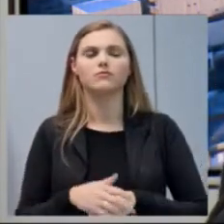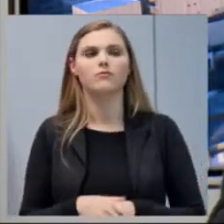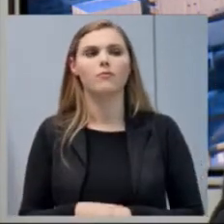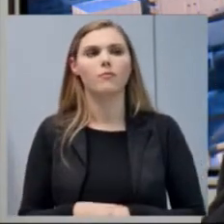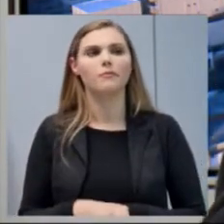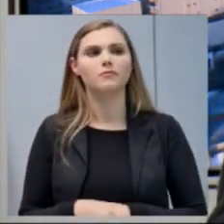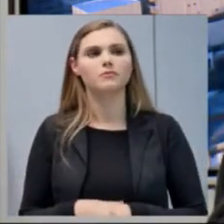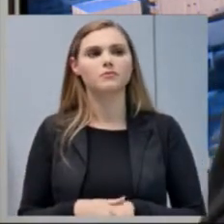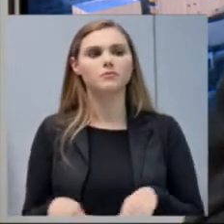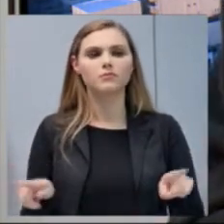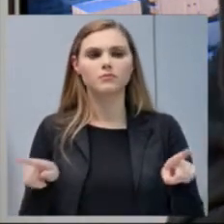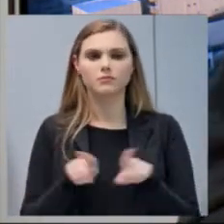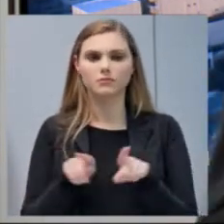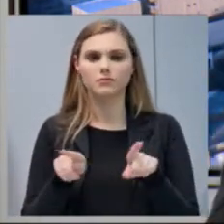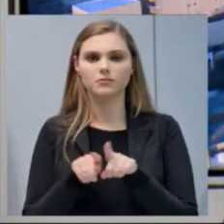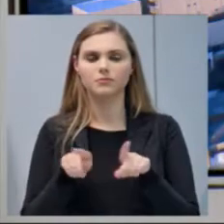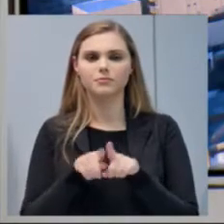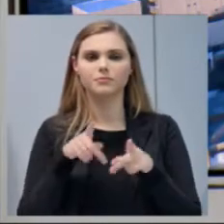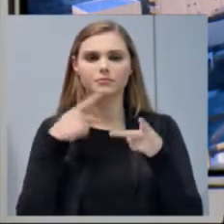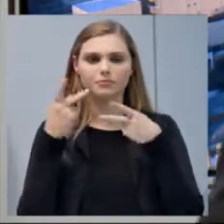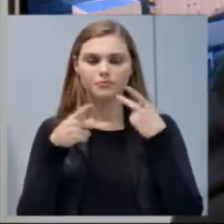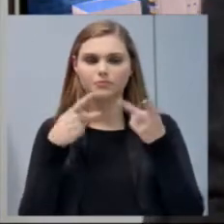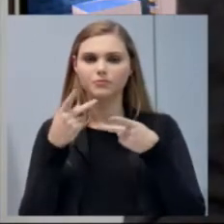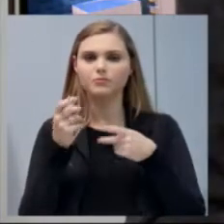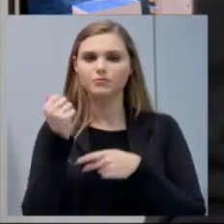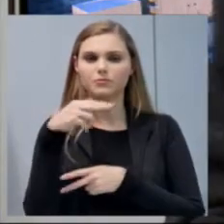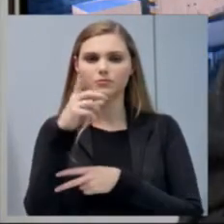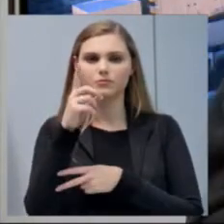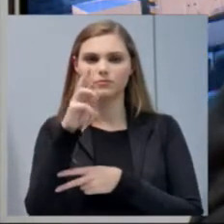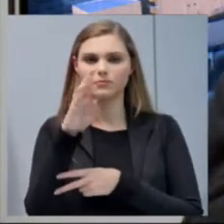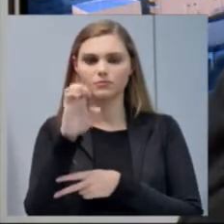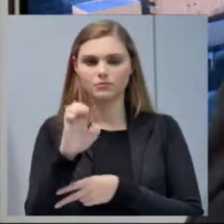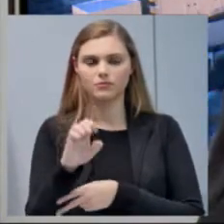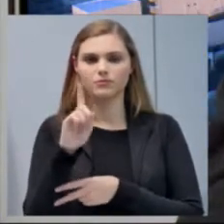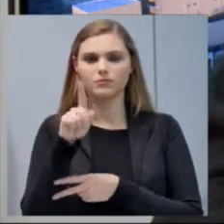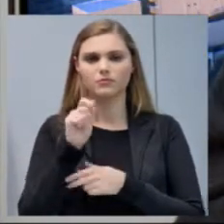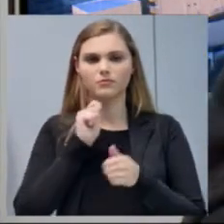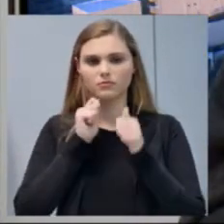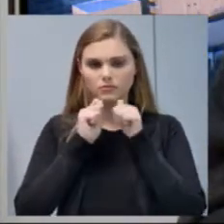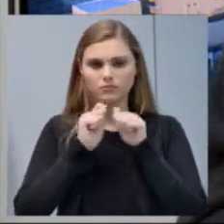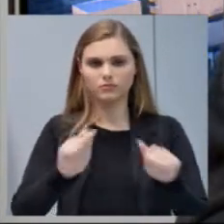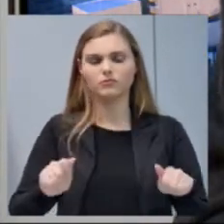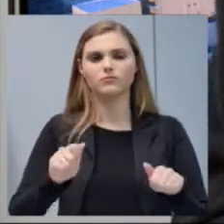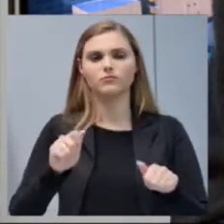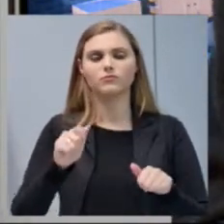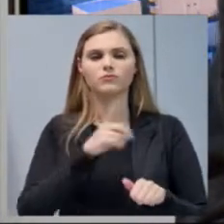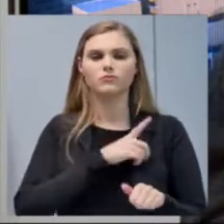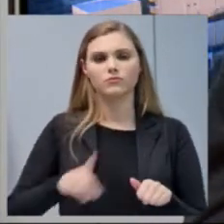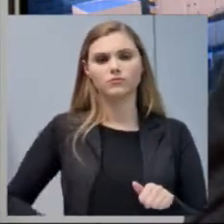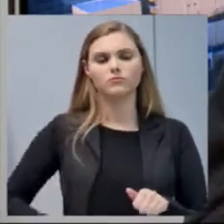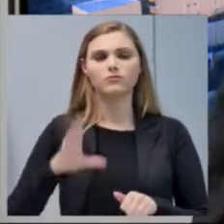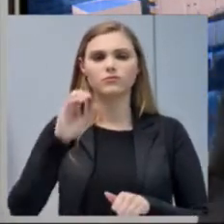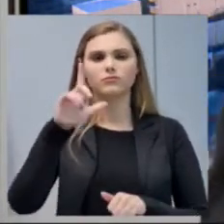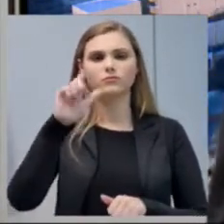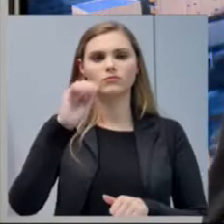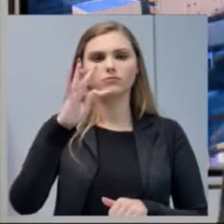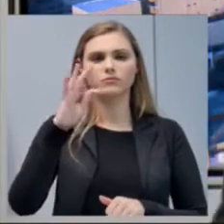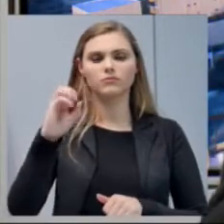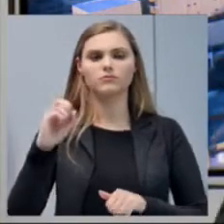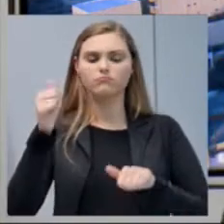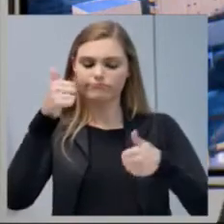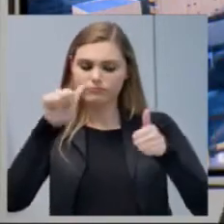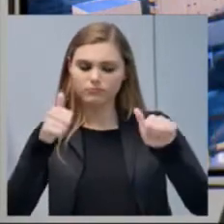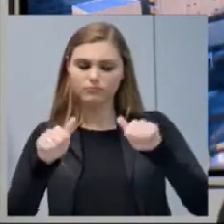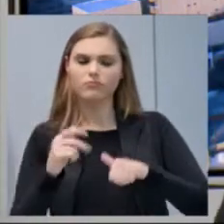Também, falando com o André, que é o assessor do deputado Colato, nós demos uma verificada em todo o valor que já foi repassado